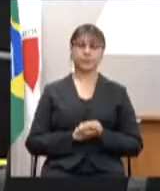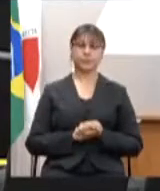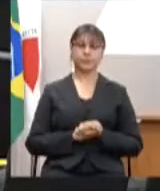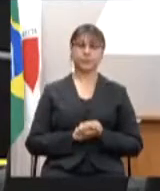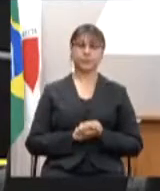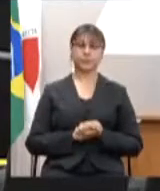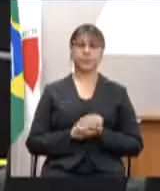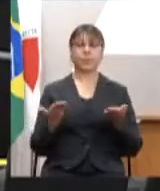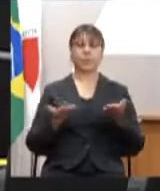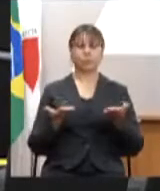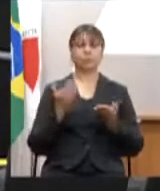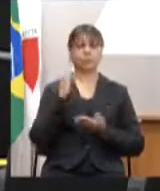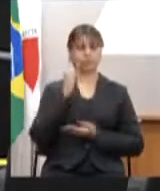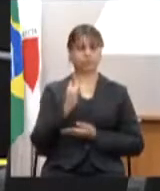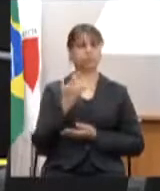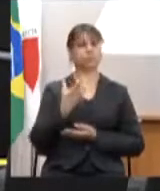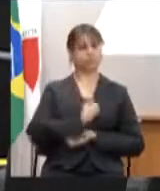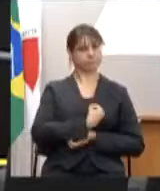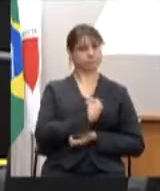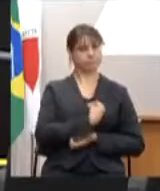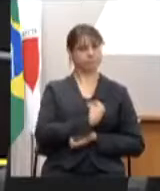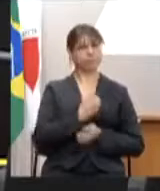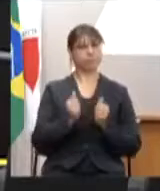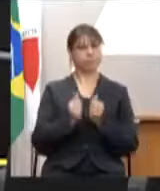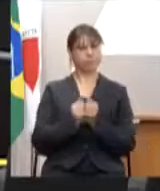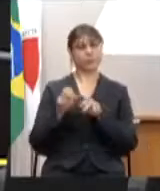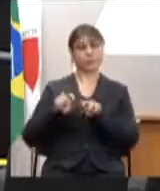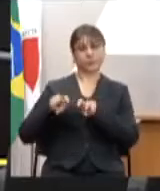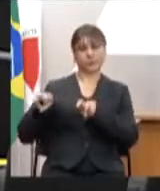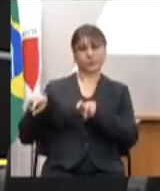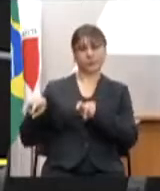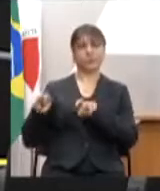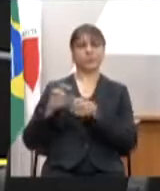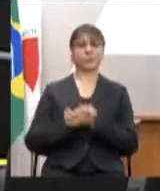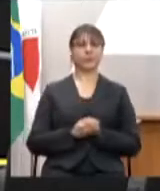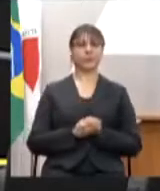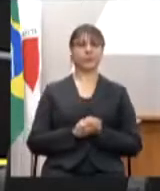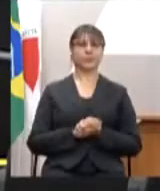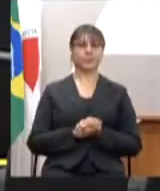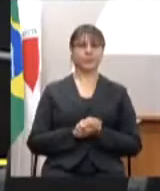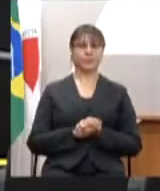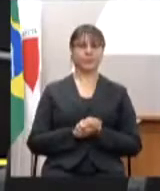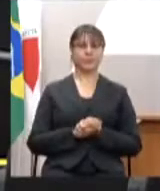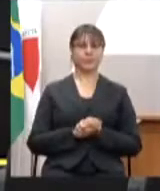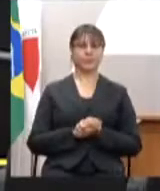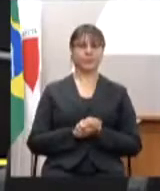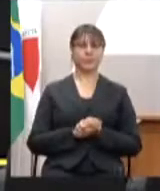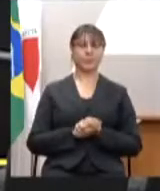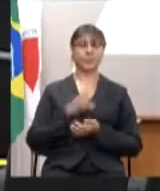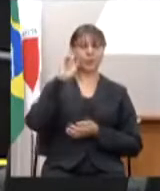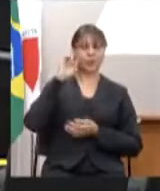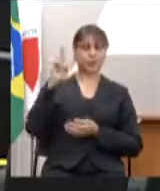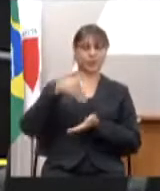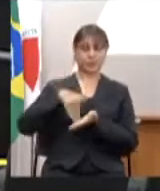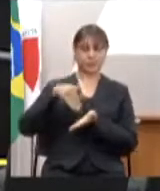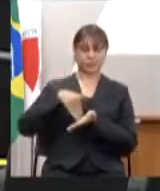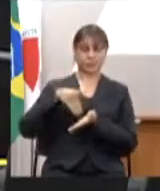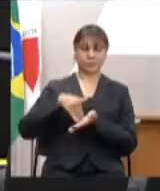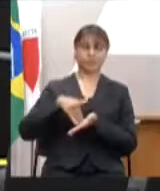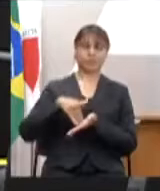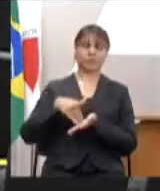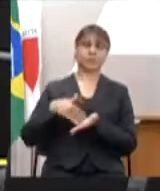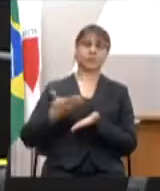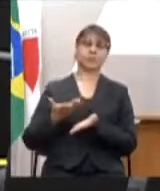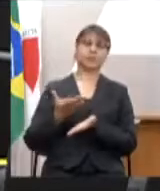Registro a presença aqui, já conosco aqui à mesa, do excelentíssimo secretário de Estado de Planejamento e